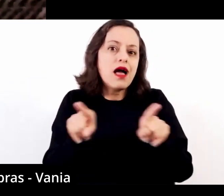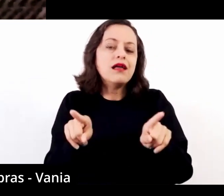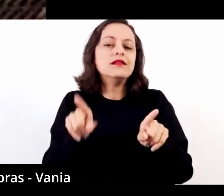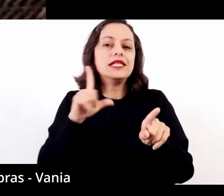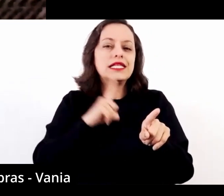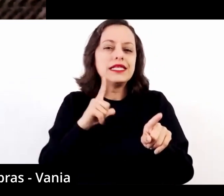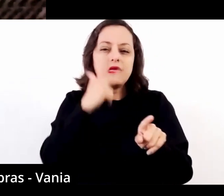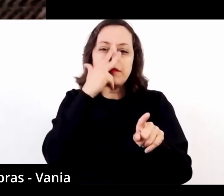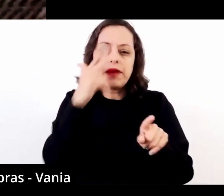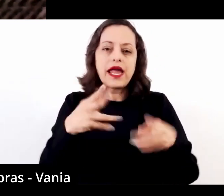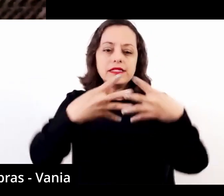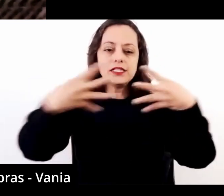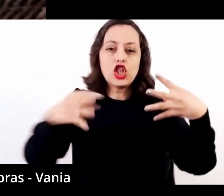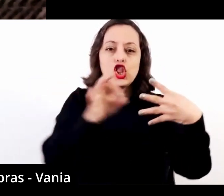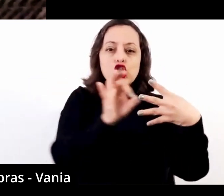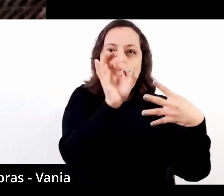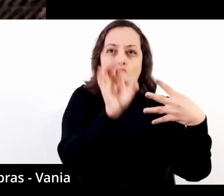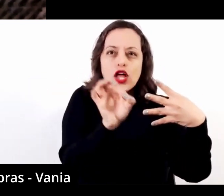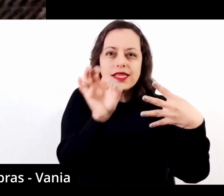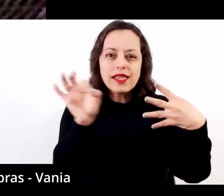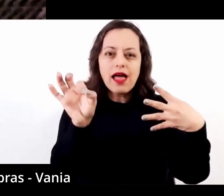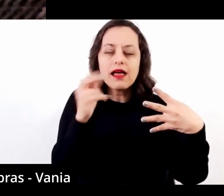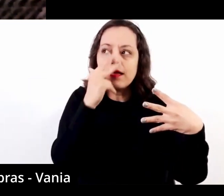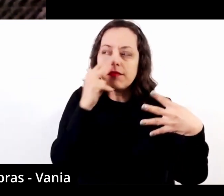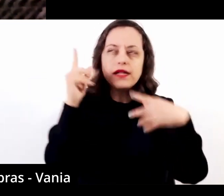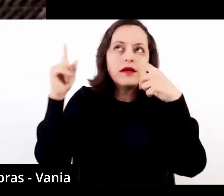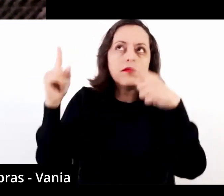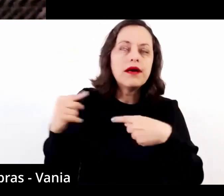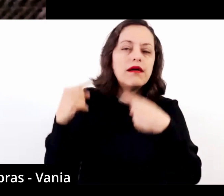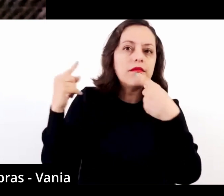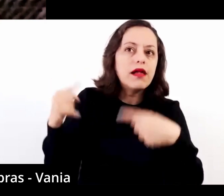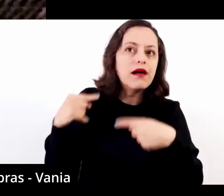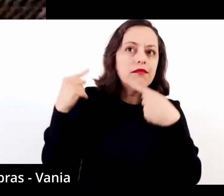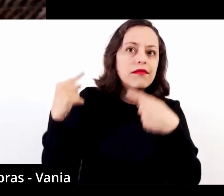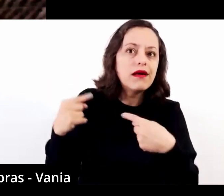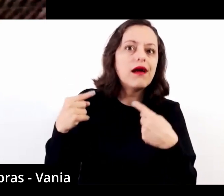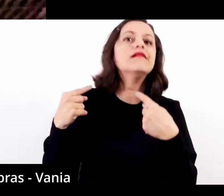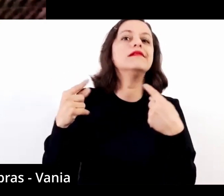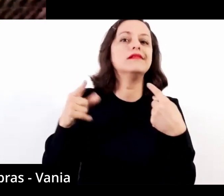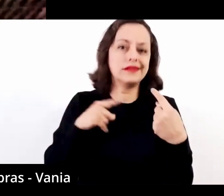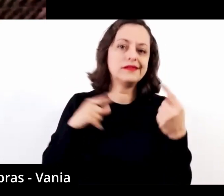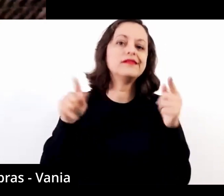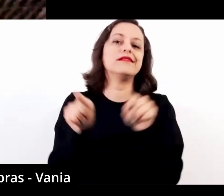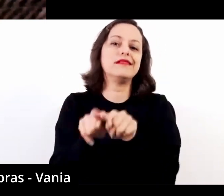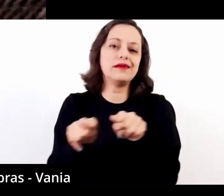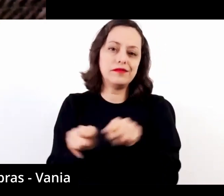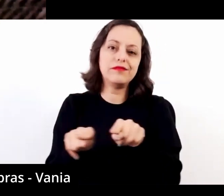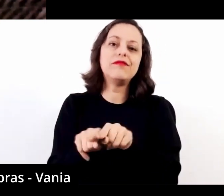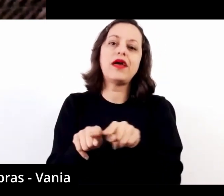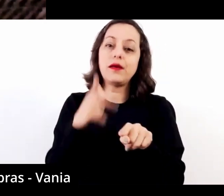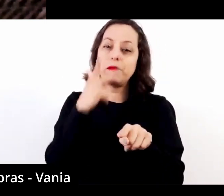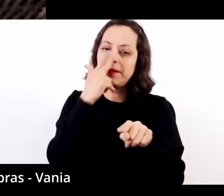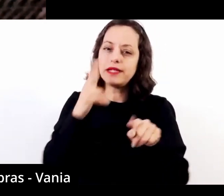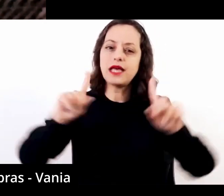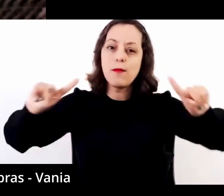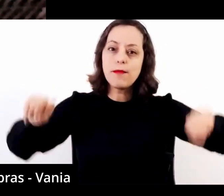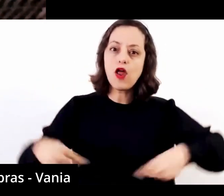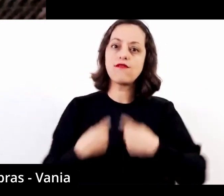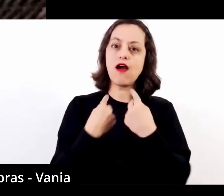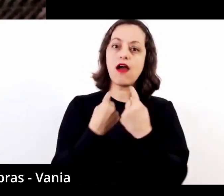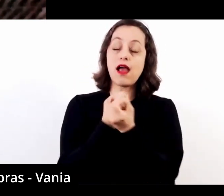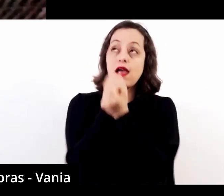aquelas notas iniciais continuam ali reverberando no sentido de que também provocam